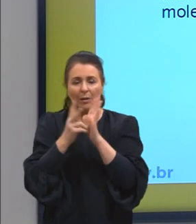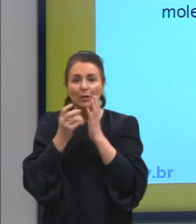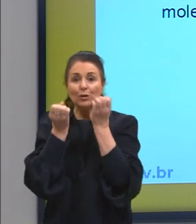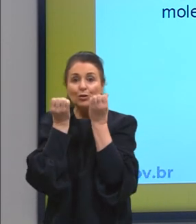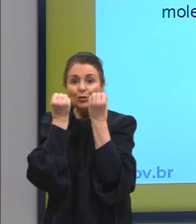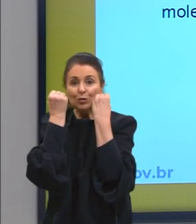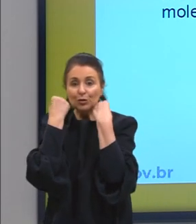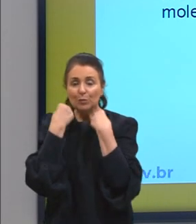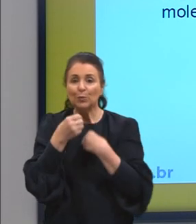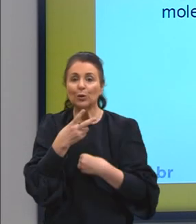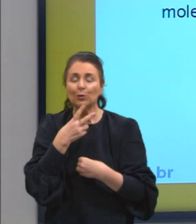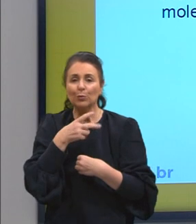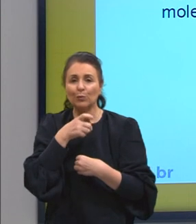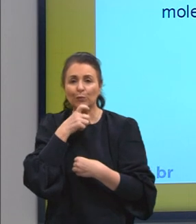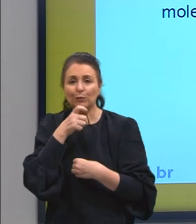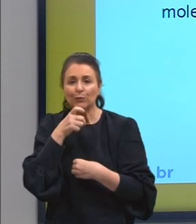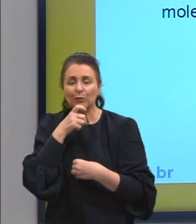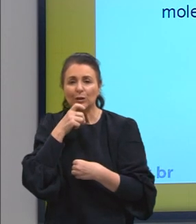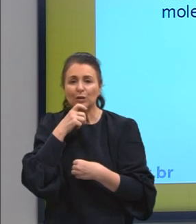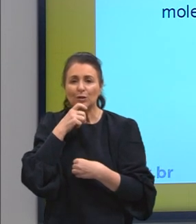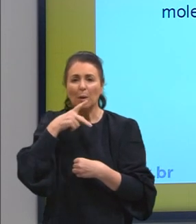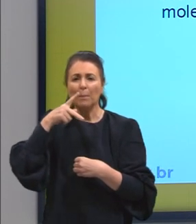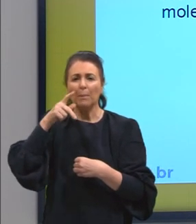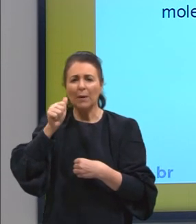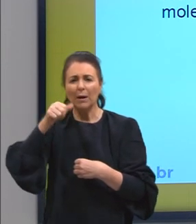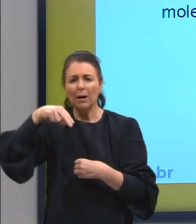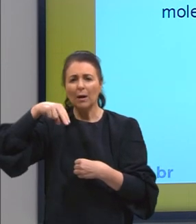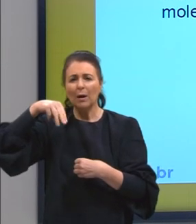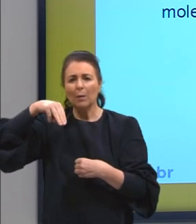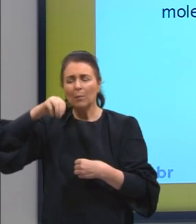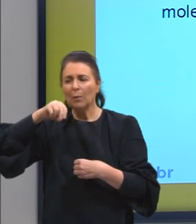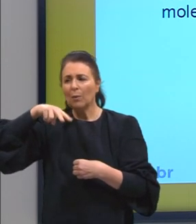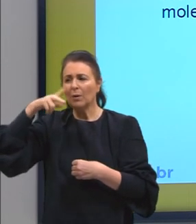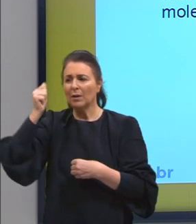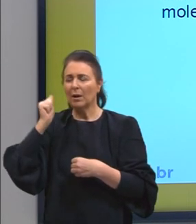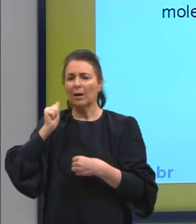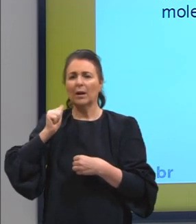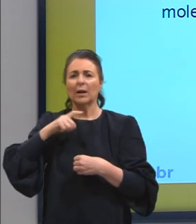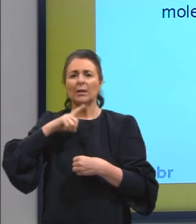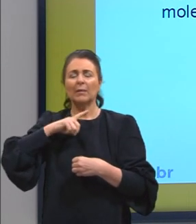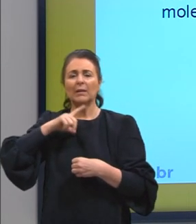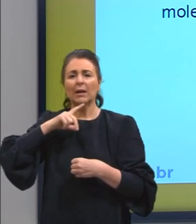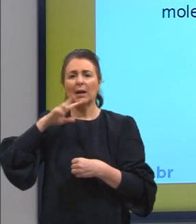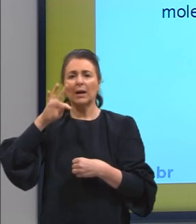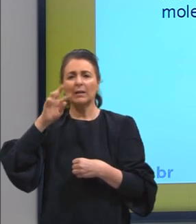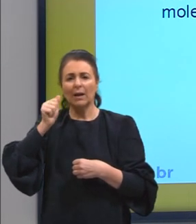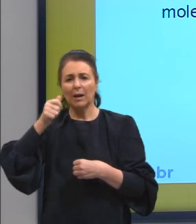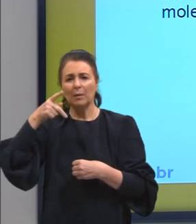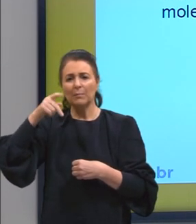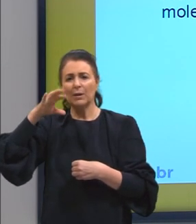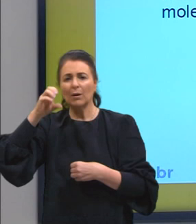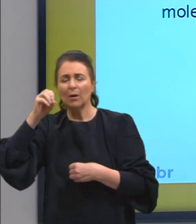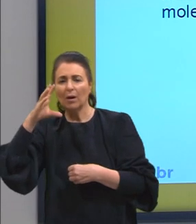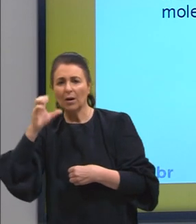pamonha, cocada, tapioca, pé de moleque, são comidas típicas do nordeste